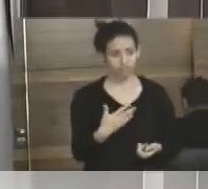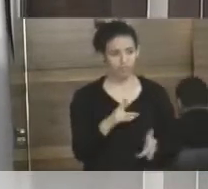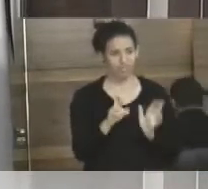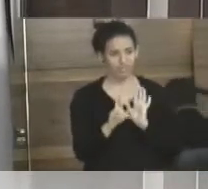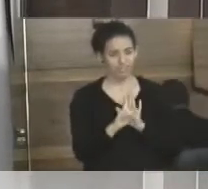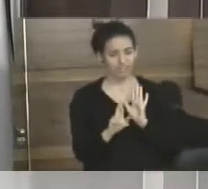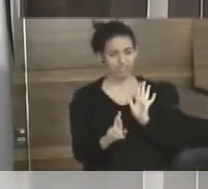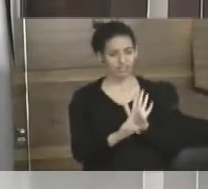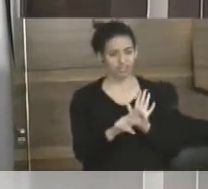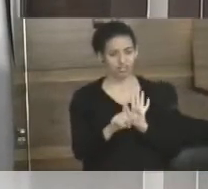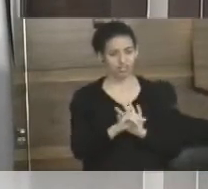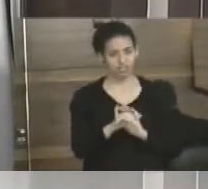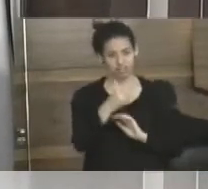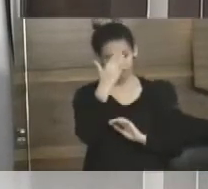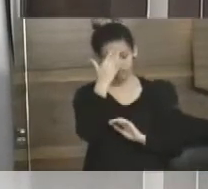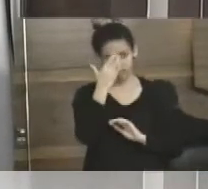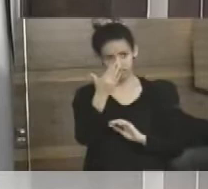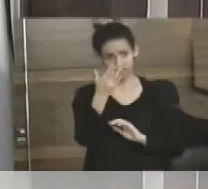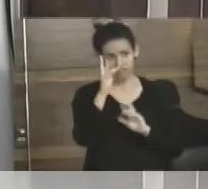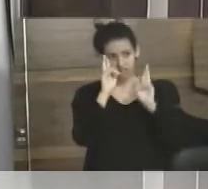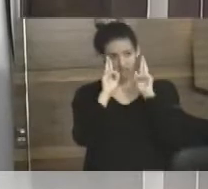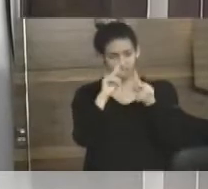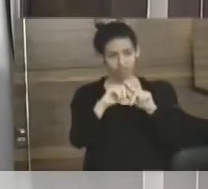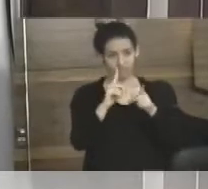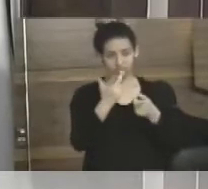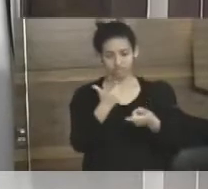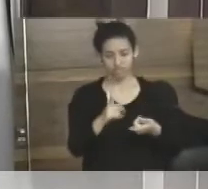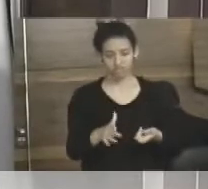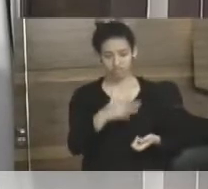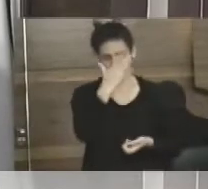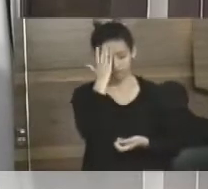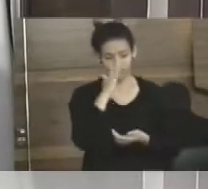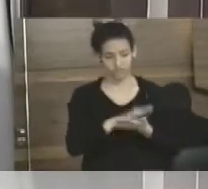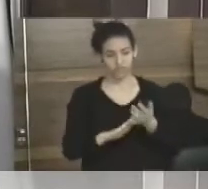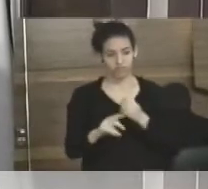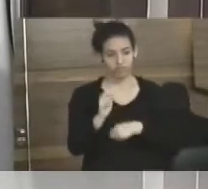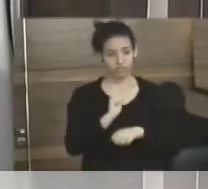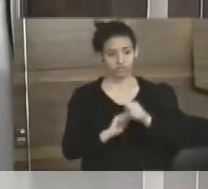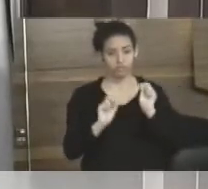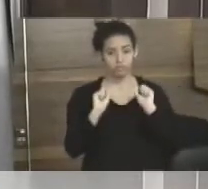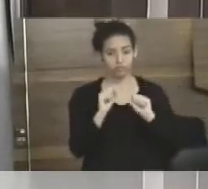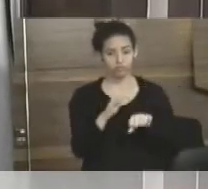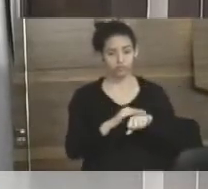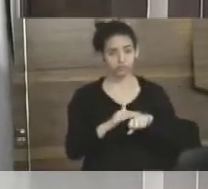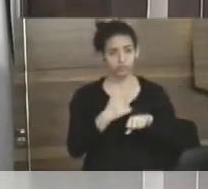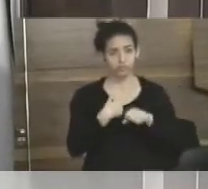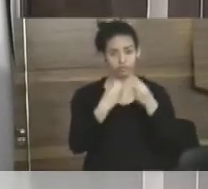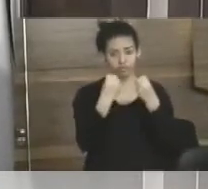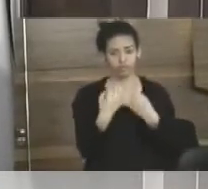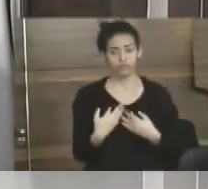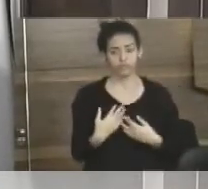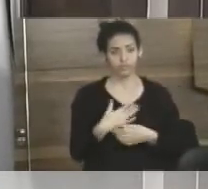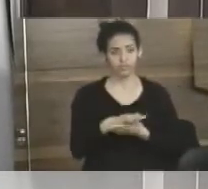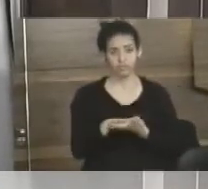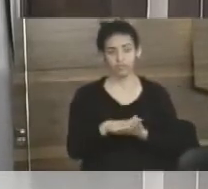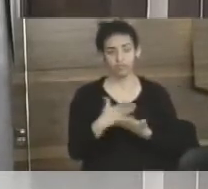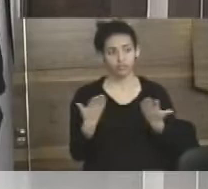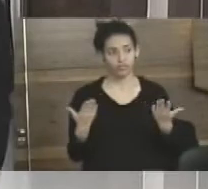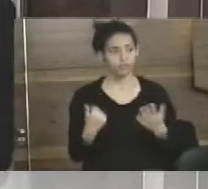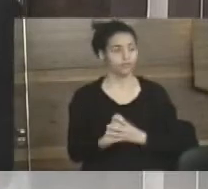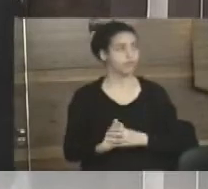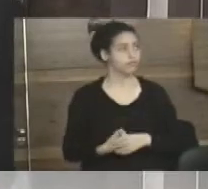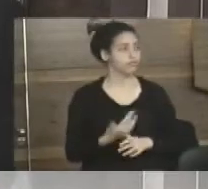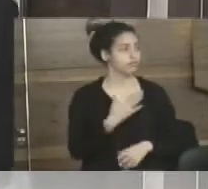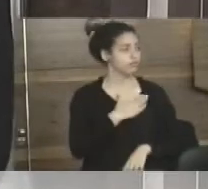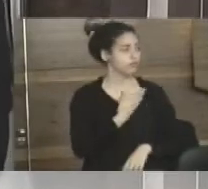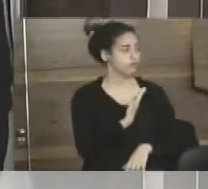regra legal, respeito, mas não tinha ninguém lá da administração para me atender, para me dar umas explicações. Até o